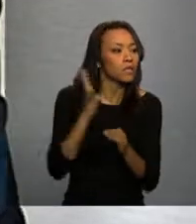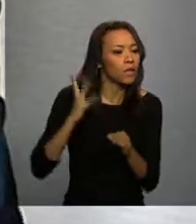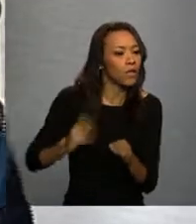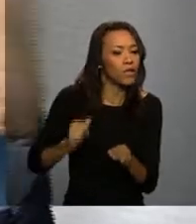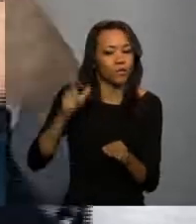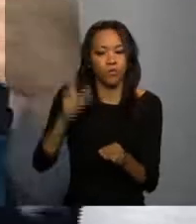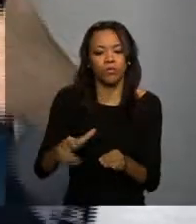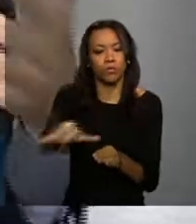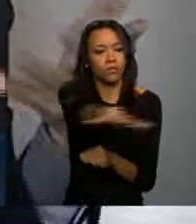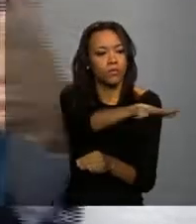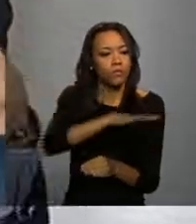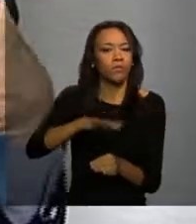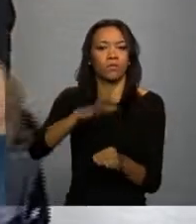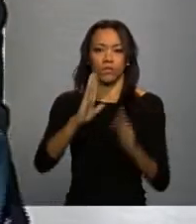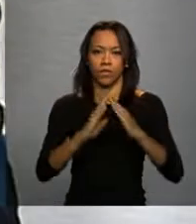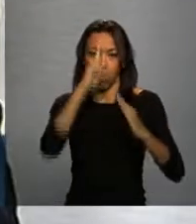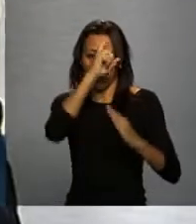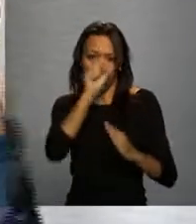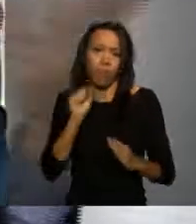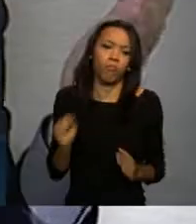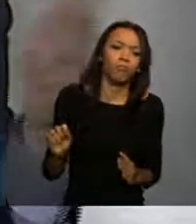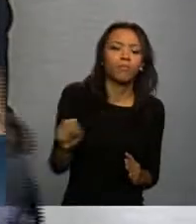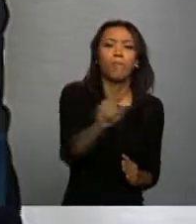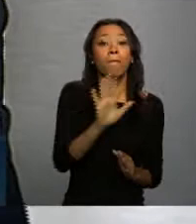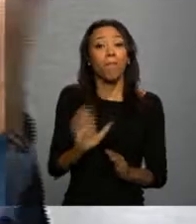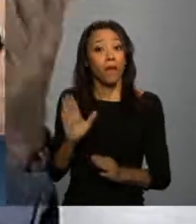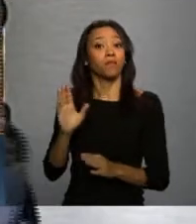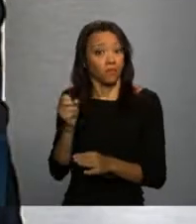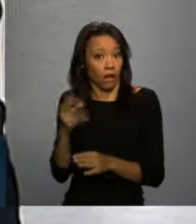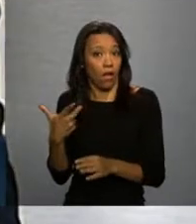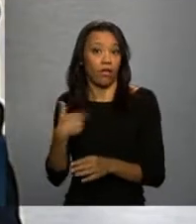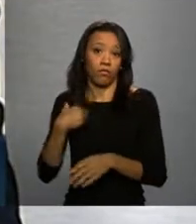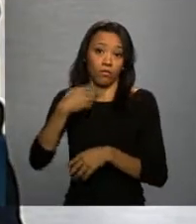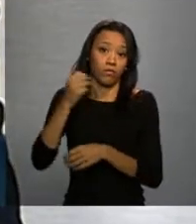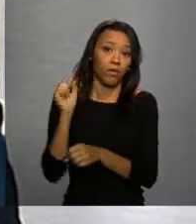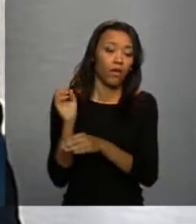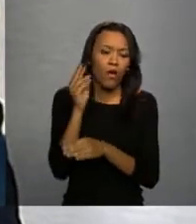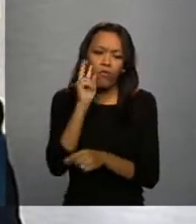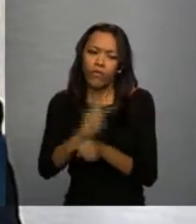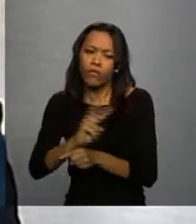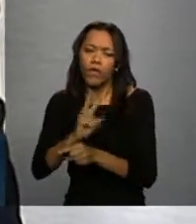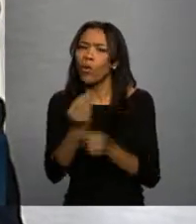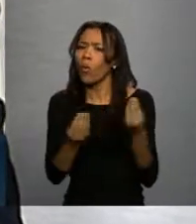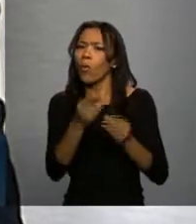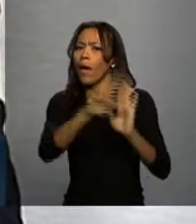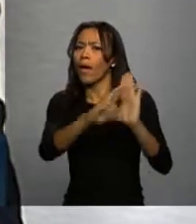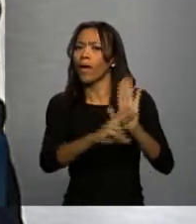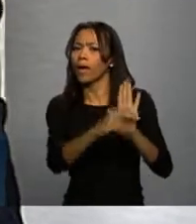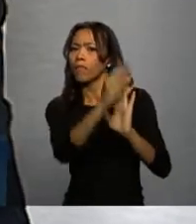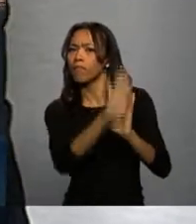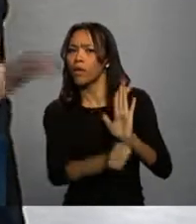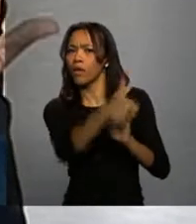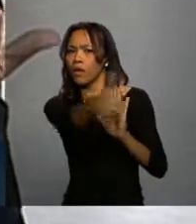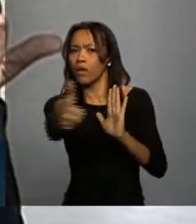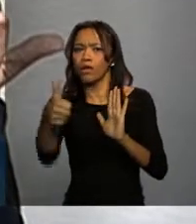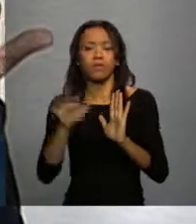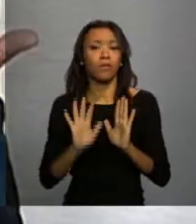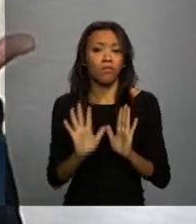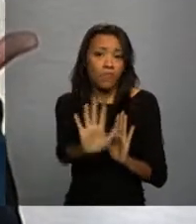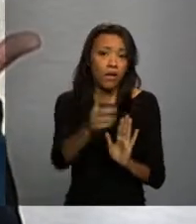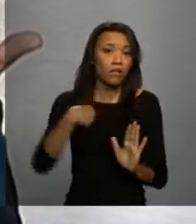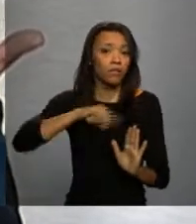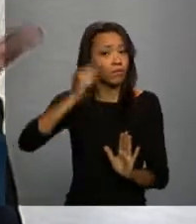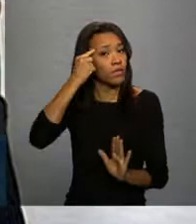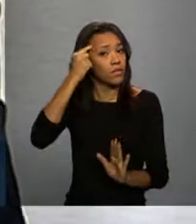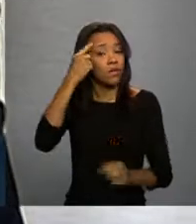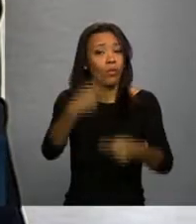mas inclusive participa do desenvolvimento das regras de conformidade do serviço, mas nós precisávamos pensar uma política nacional de